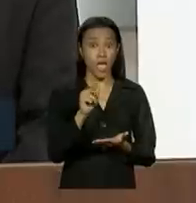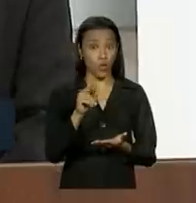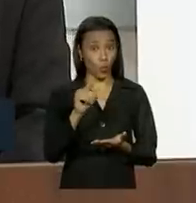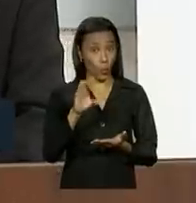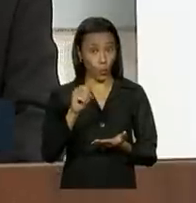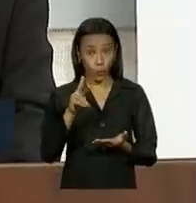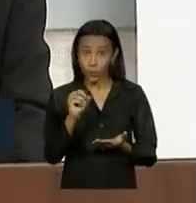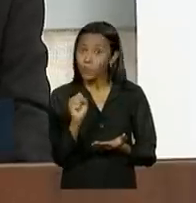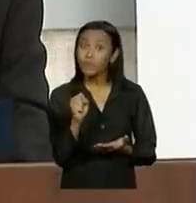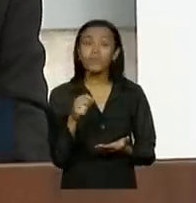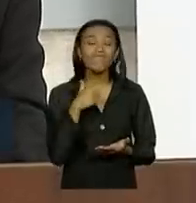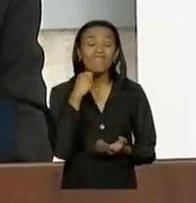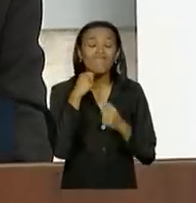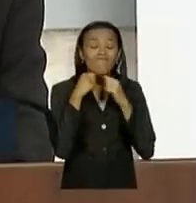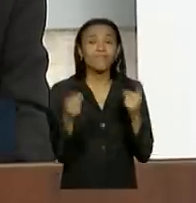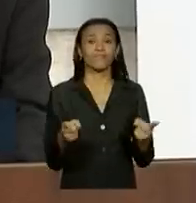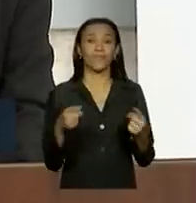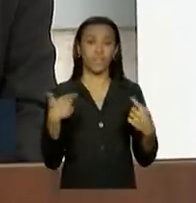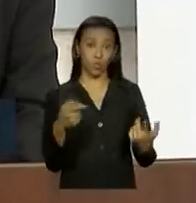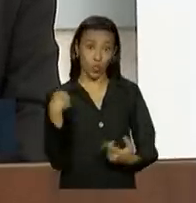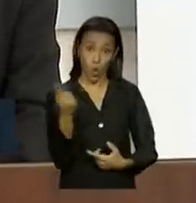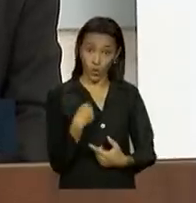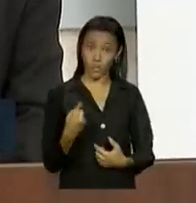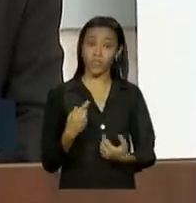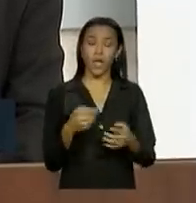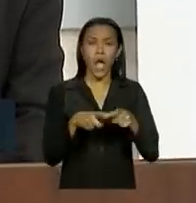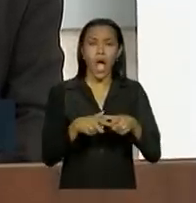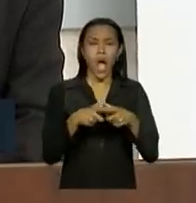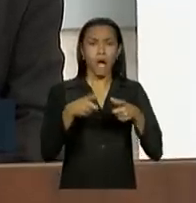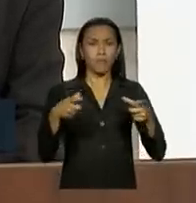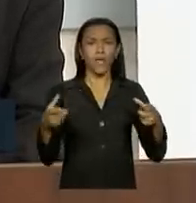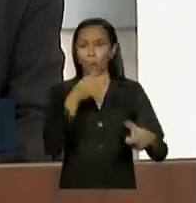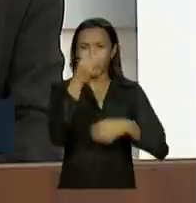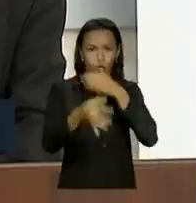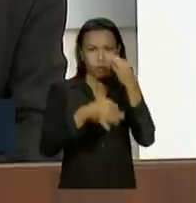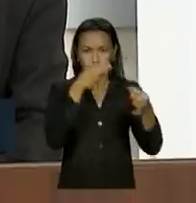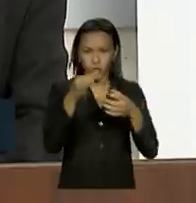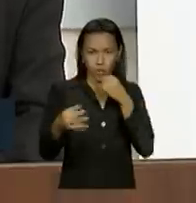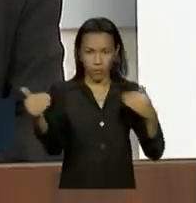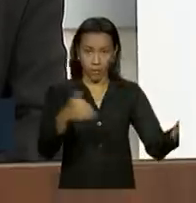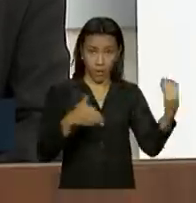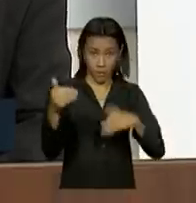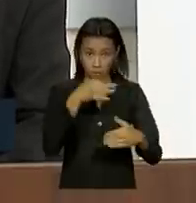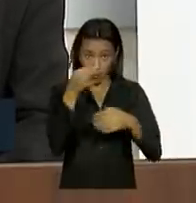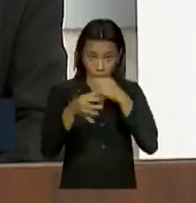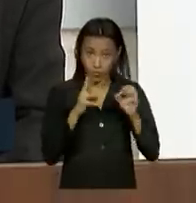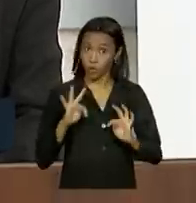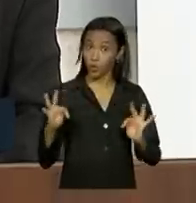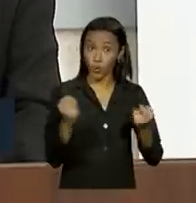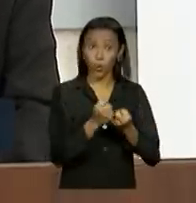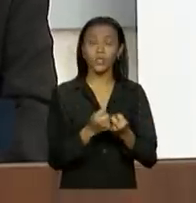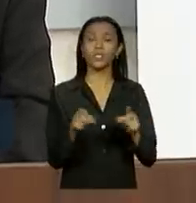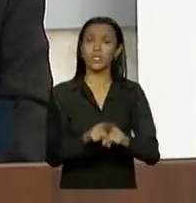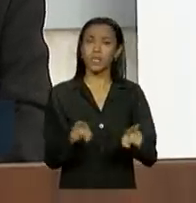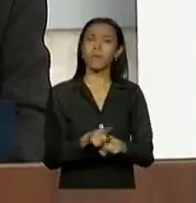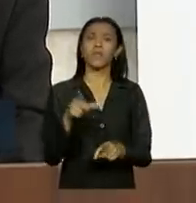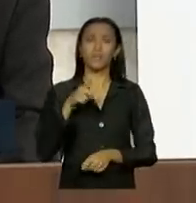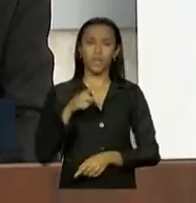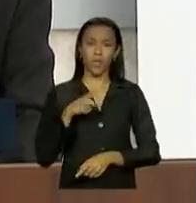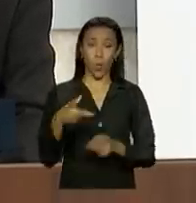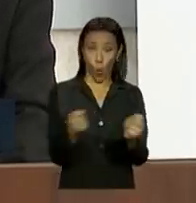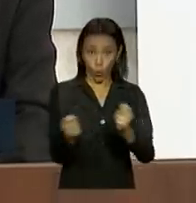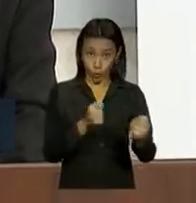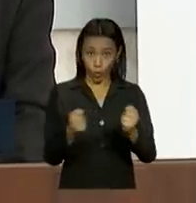Portanto, ampliar a democracia, participação social e o controle social sobre o Estado como indutor do